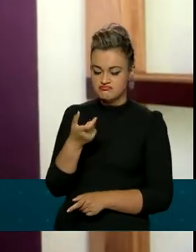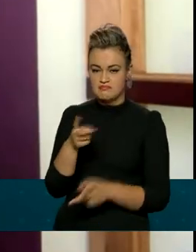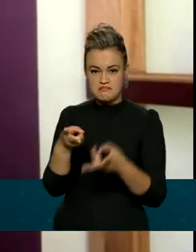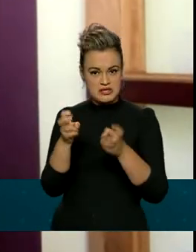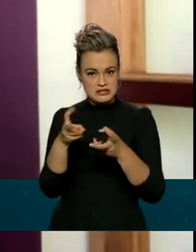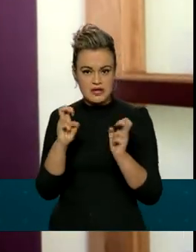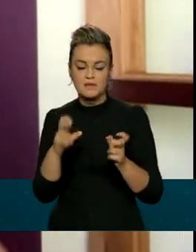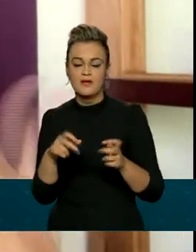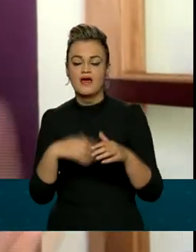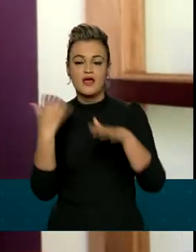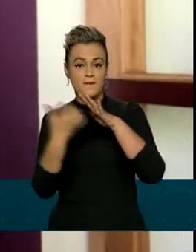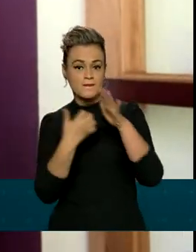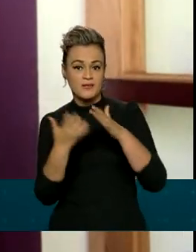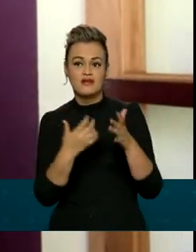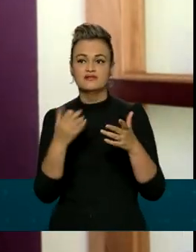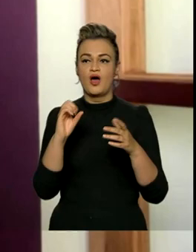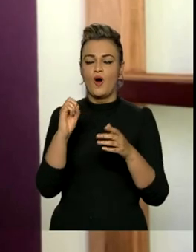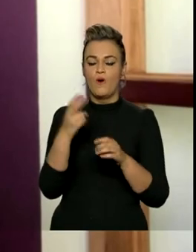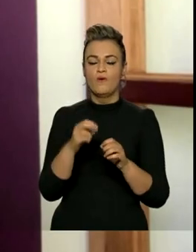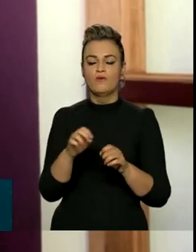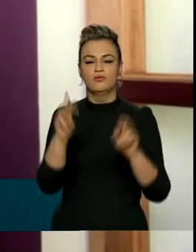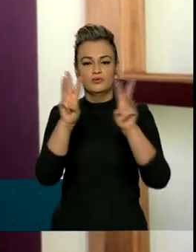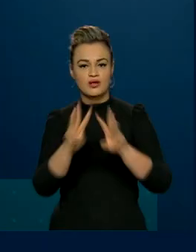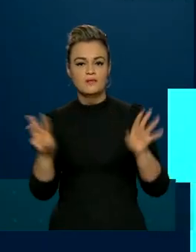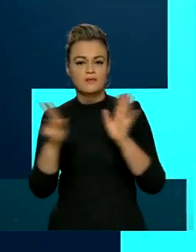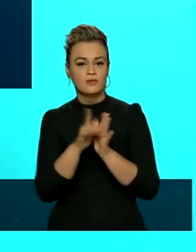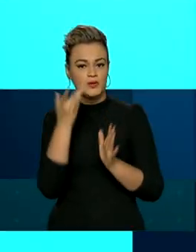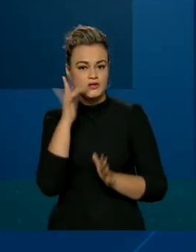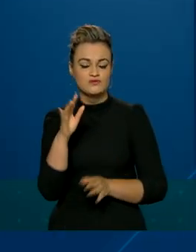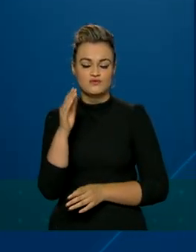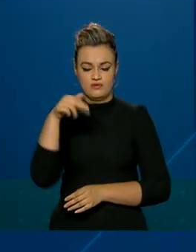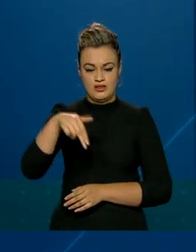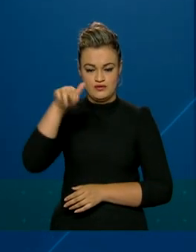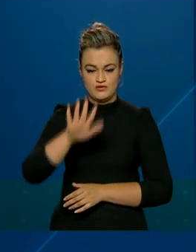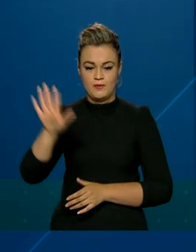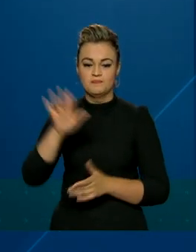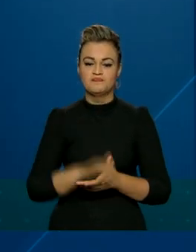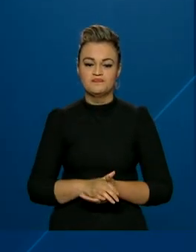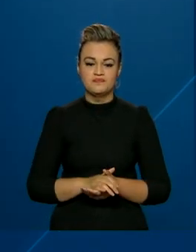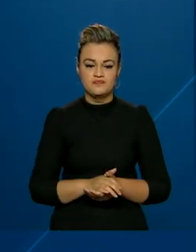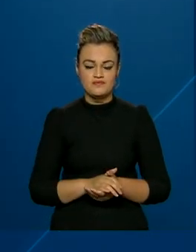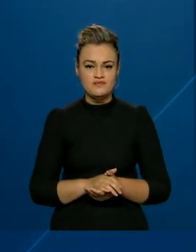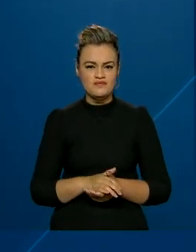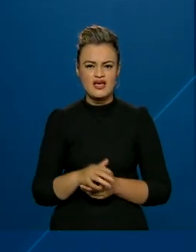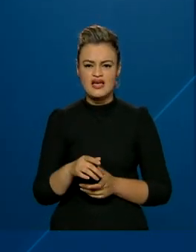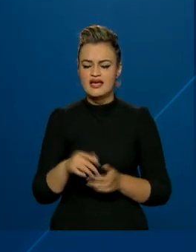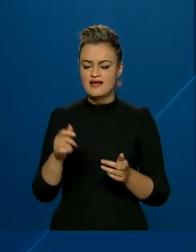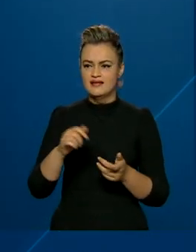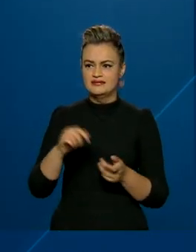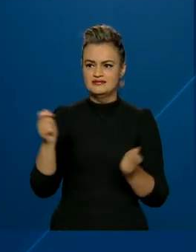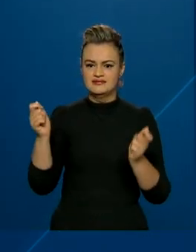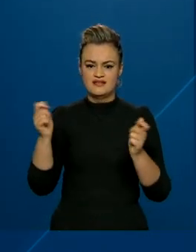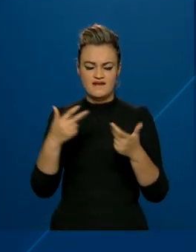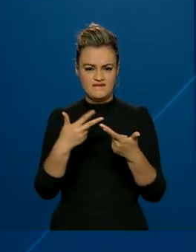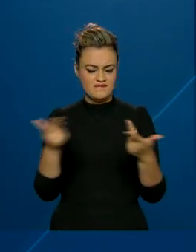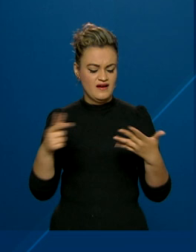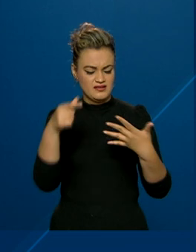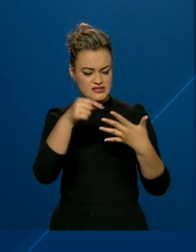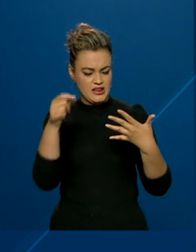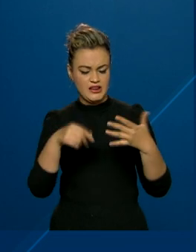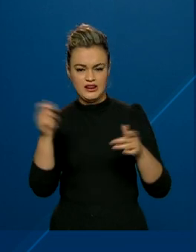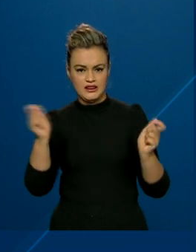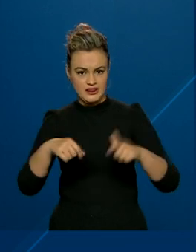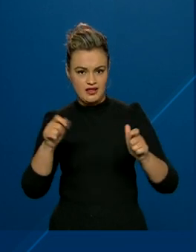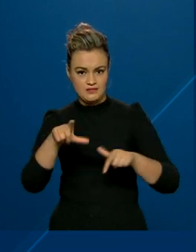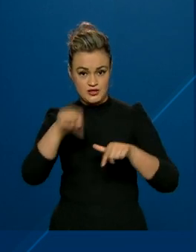ou pela corretora, até mesmo pelo portal do Tesouro Direto. Por oferecer flexibilidade e opções variadas para diferentes perfis de